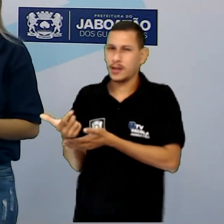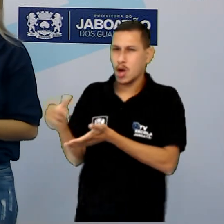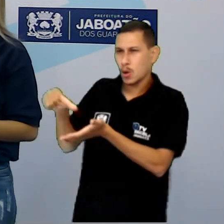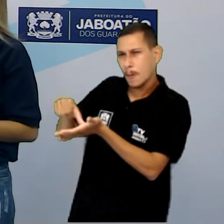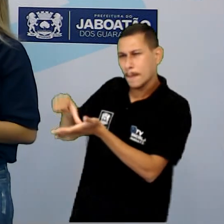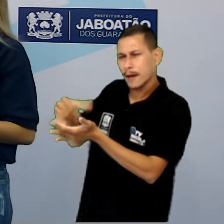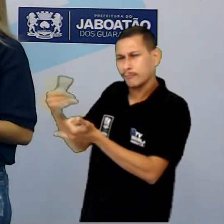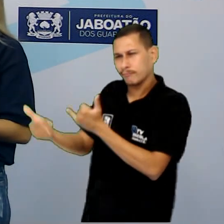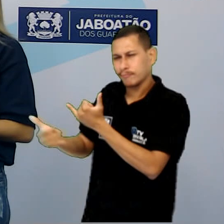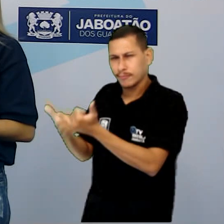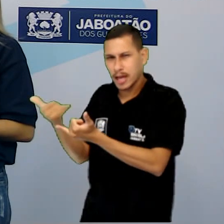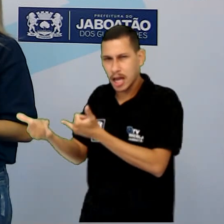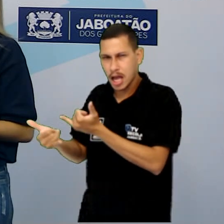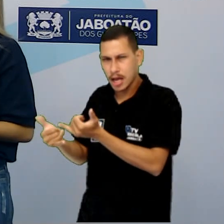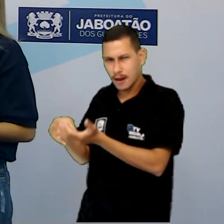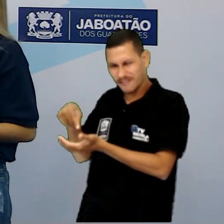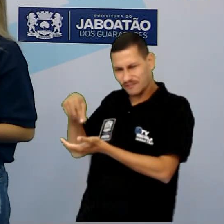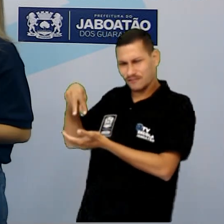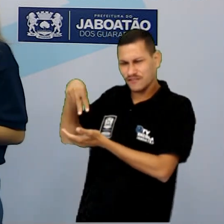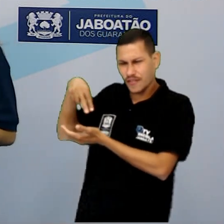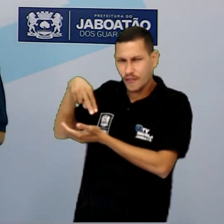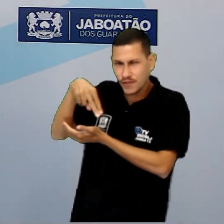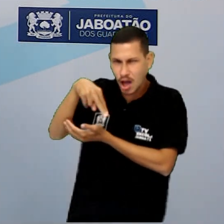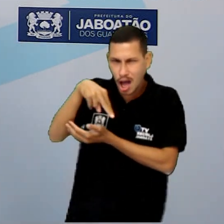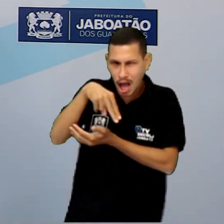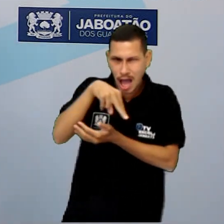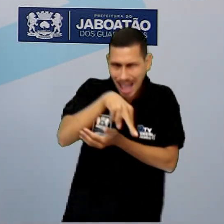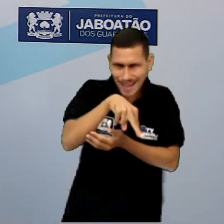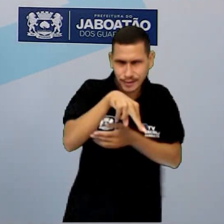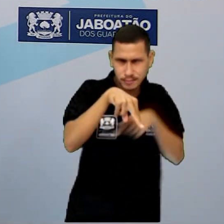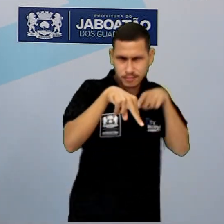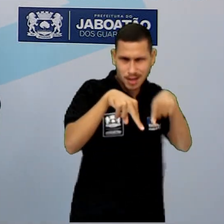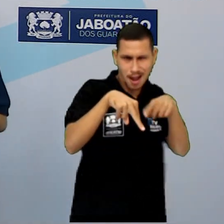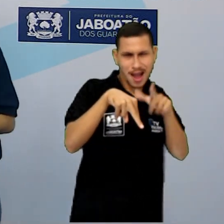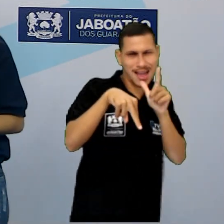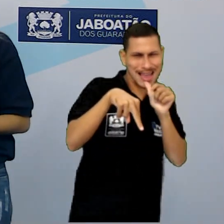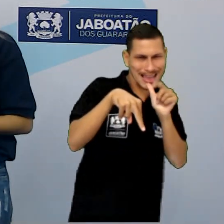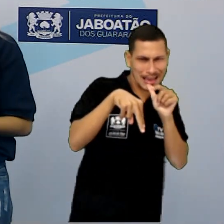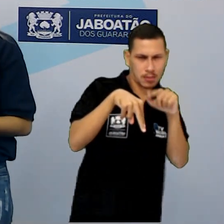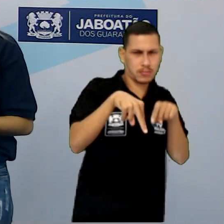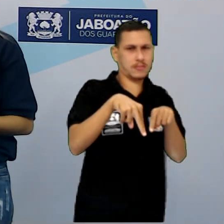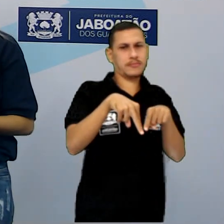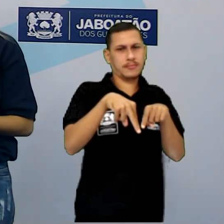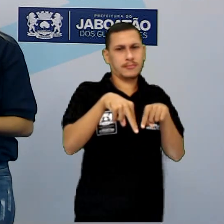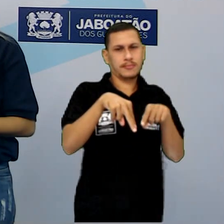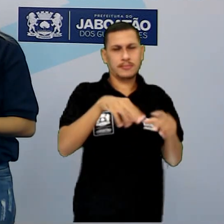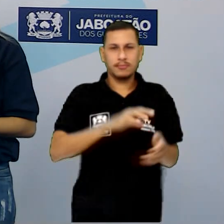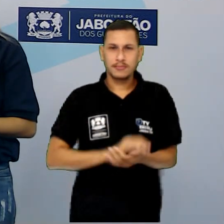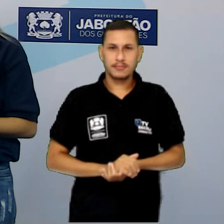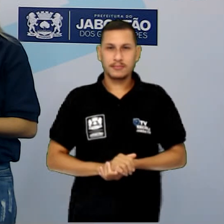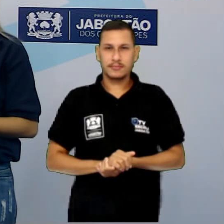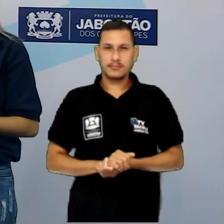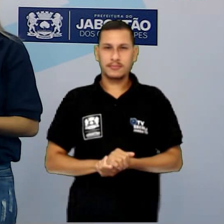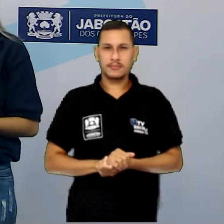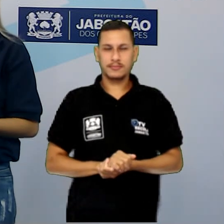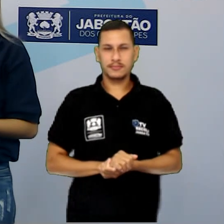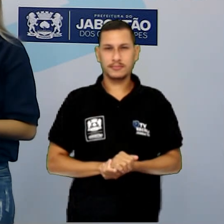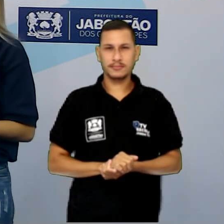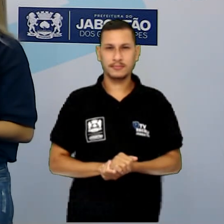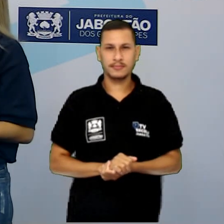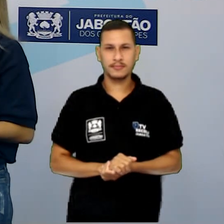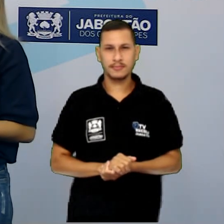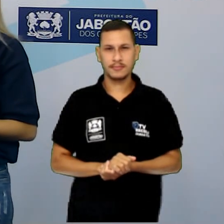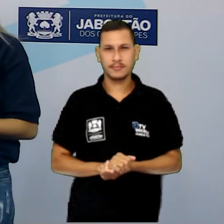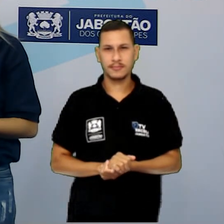andou até o bebedouro. Olha aqui, Joaquim estava no parque e foi andando até o bebedouro. Em